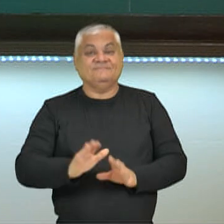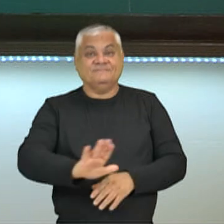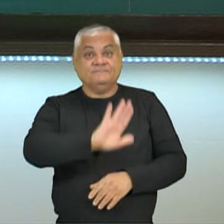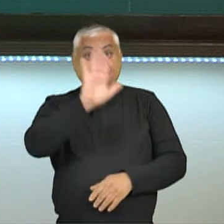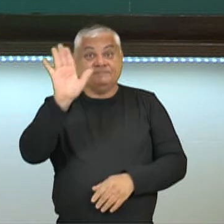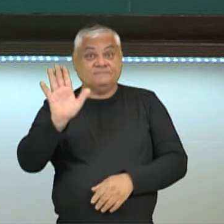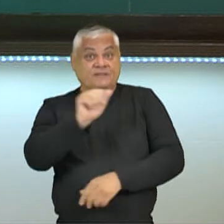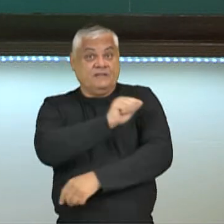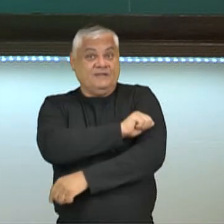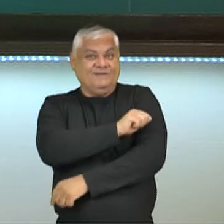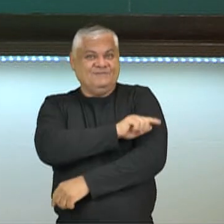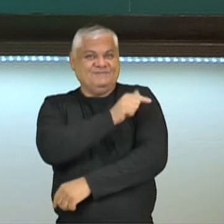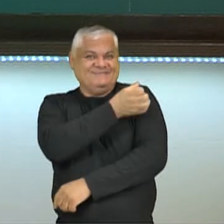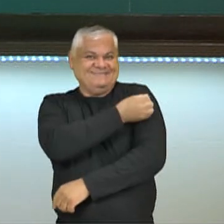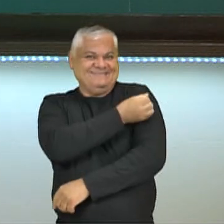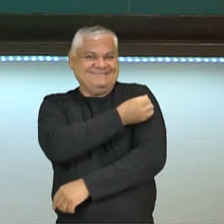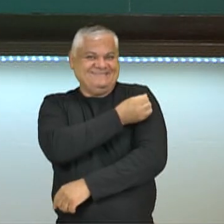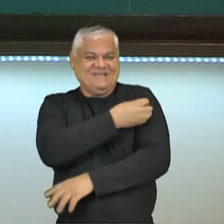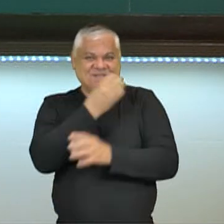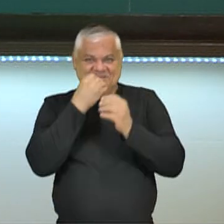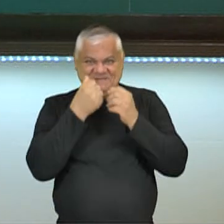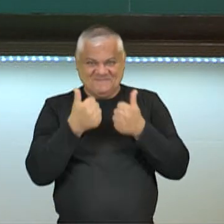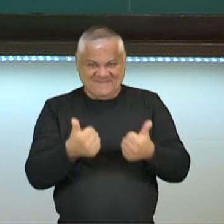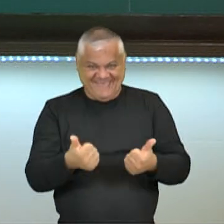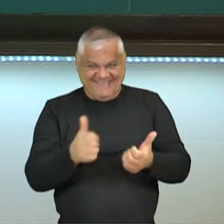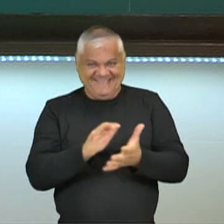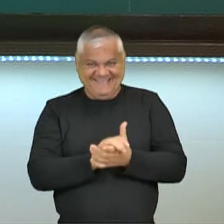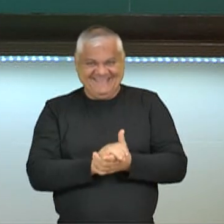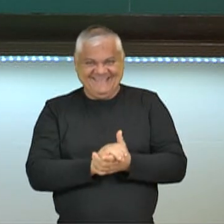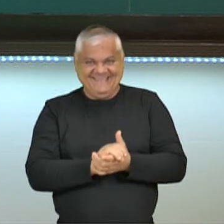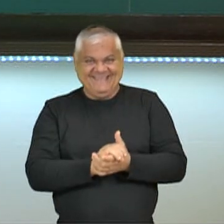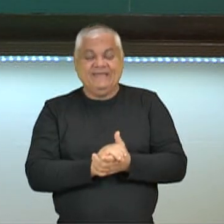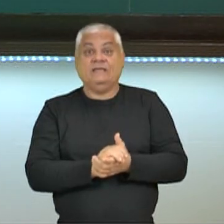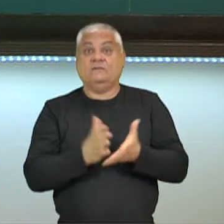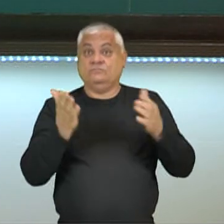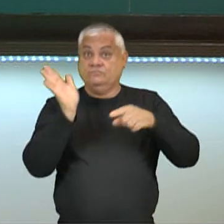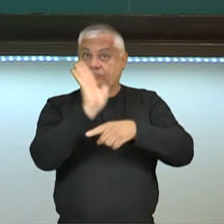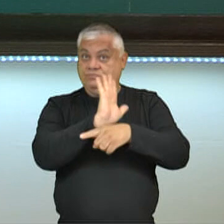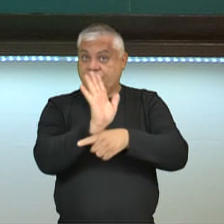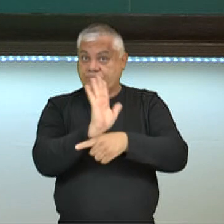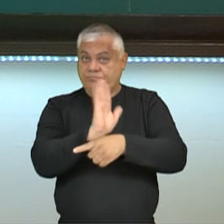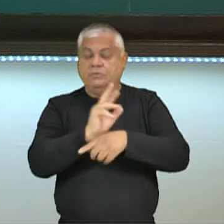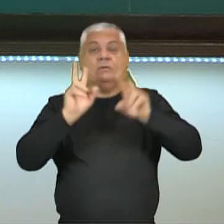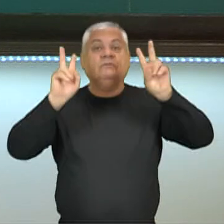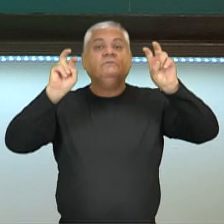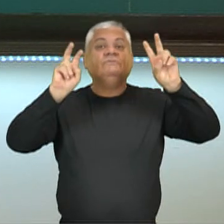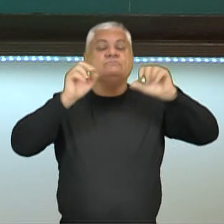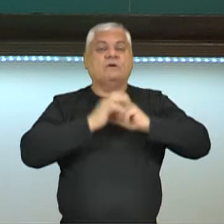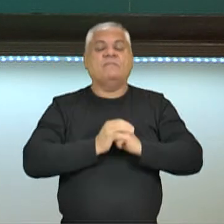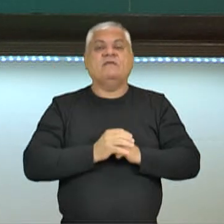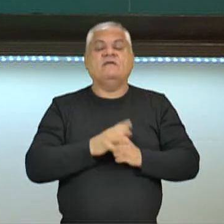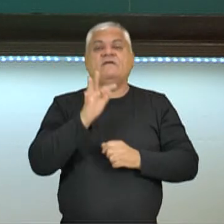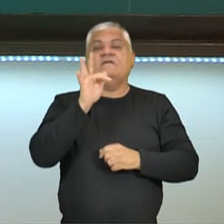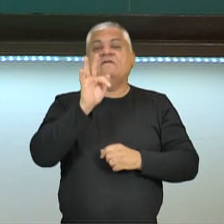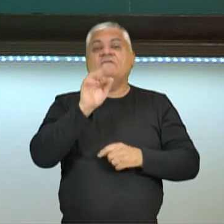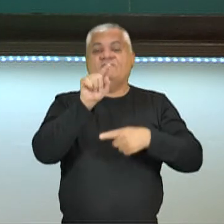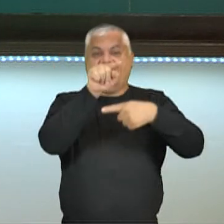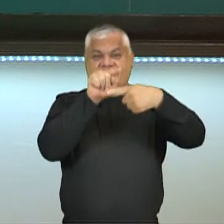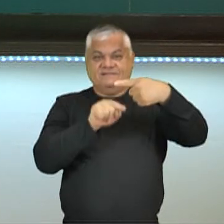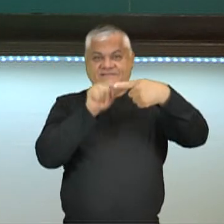Olá, estudantes do sexto ano! Tudo bem aí com vocês? Neste vídeo nós vamos falar sobre fração e